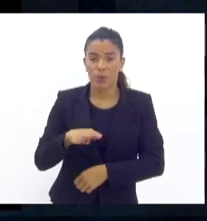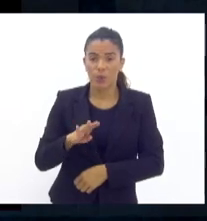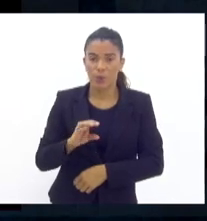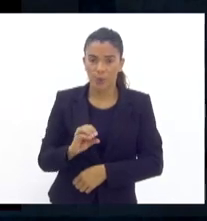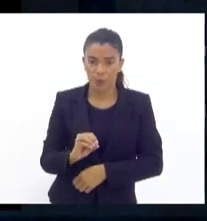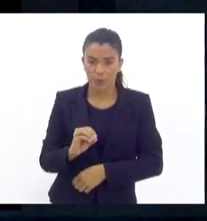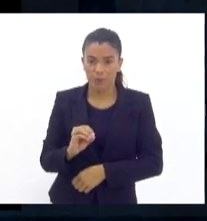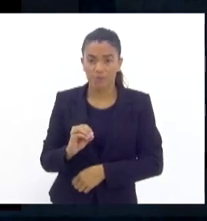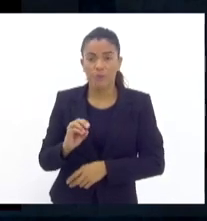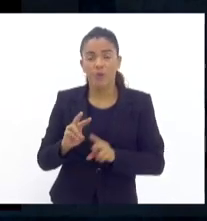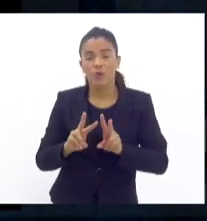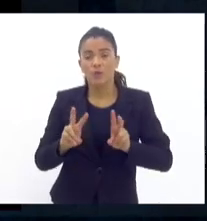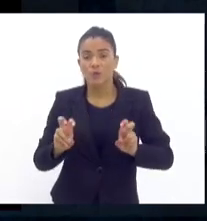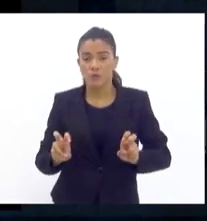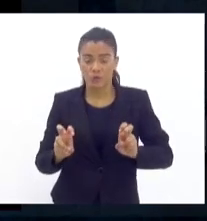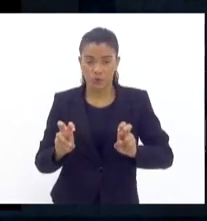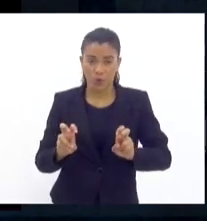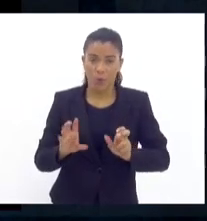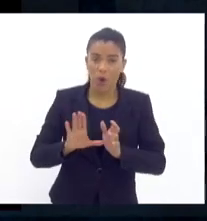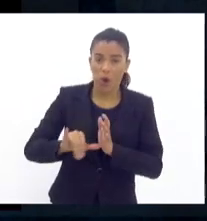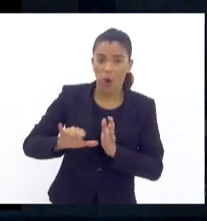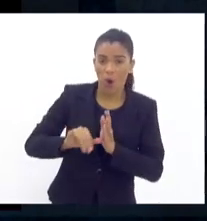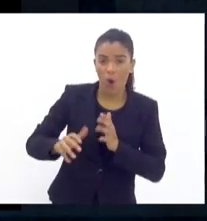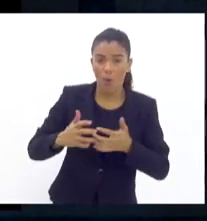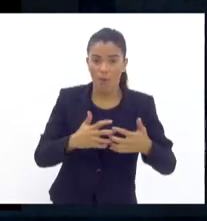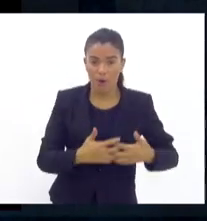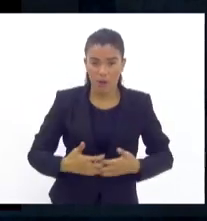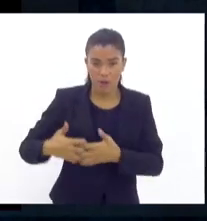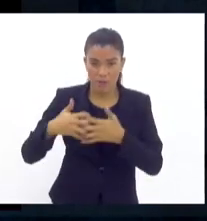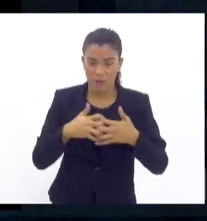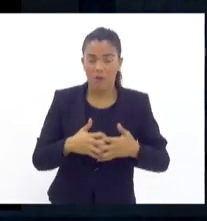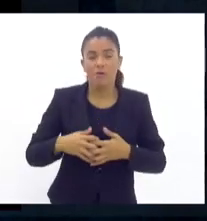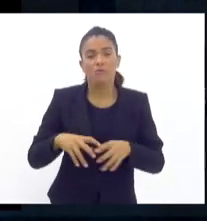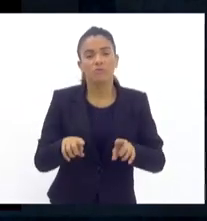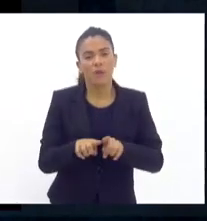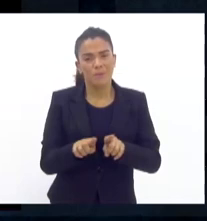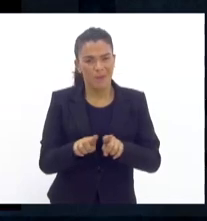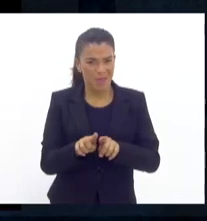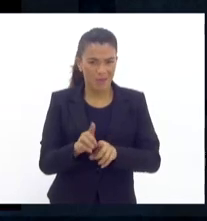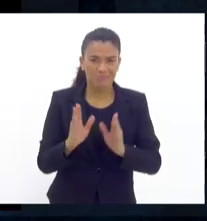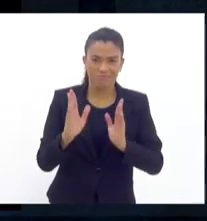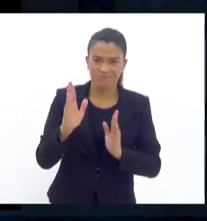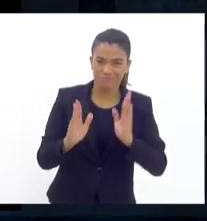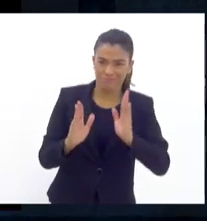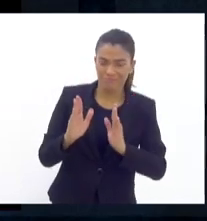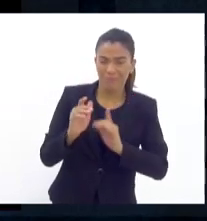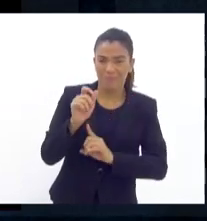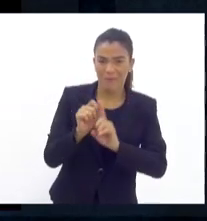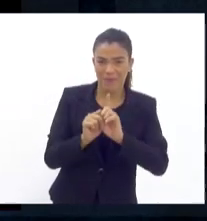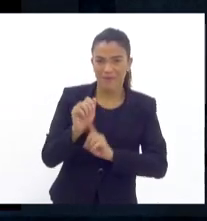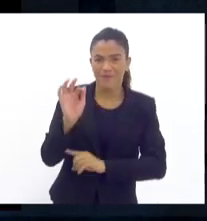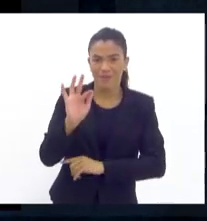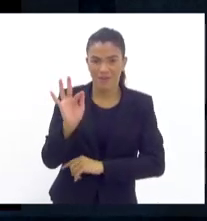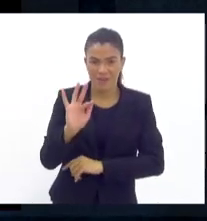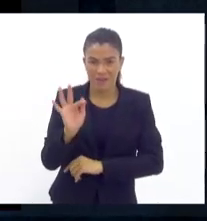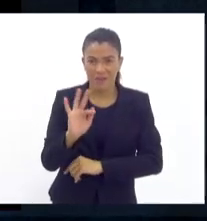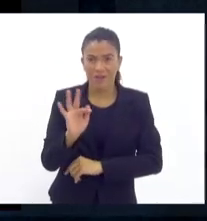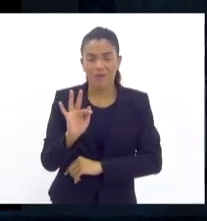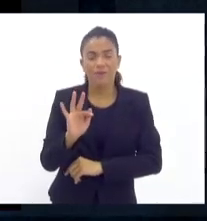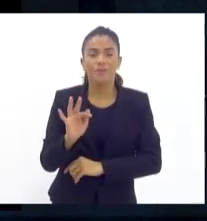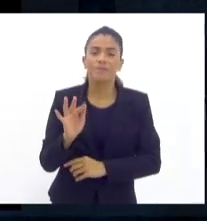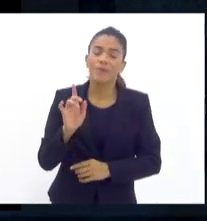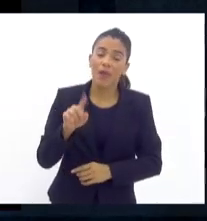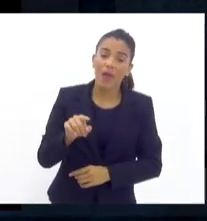Relação a roubo de carga, a gente assumiu também o batalhão em fevereiro, isso aí era tanto o